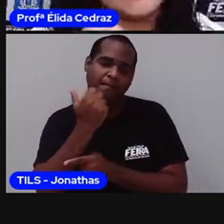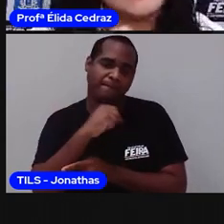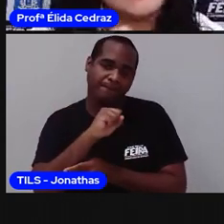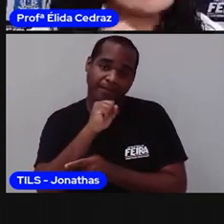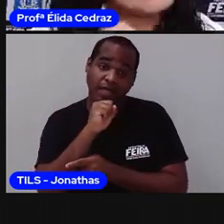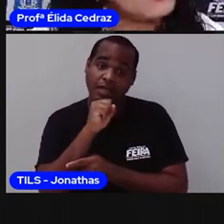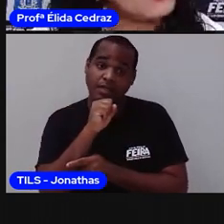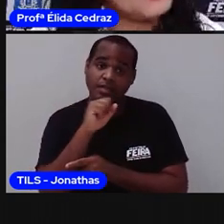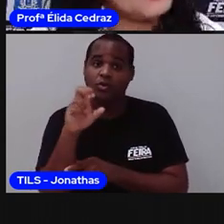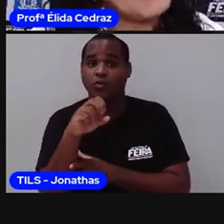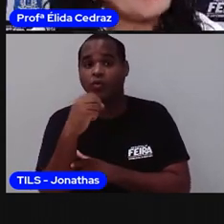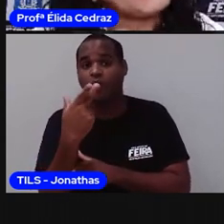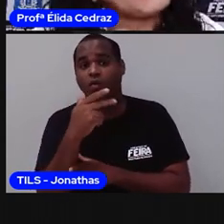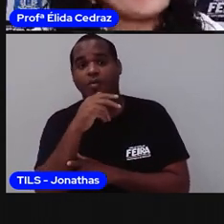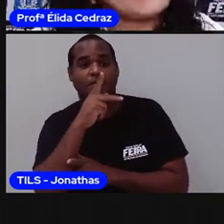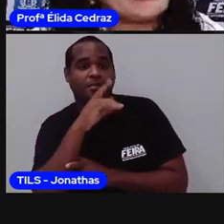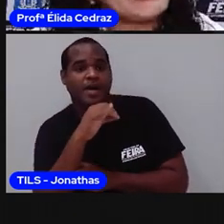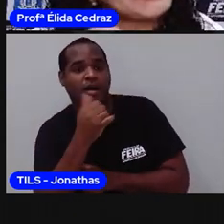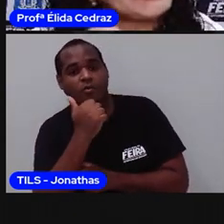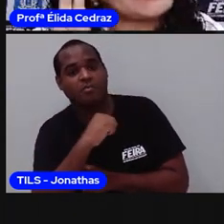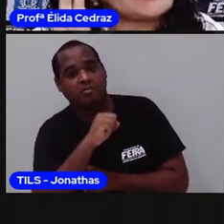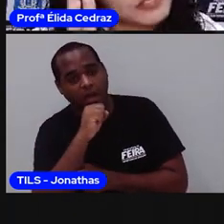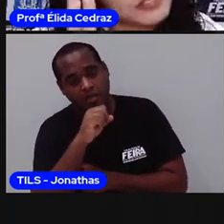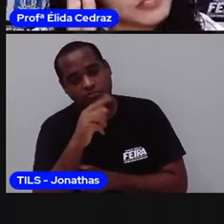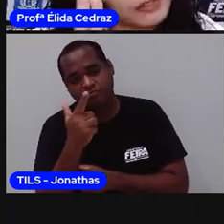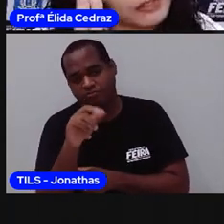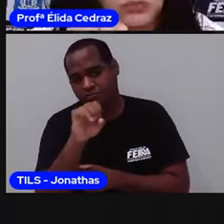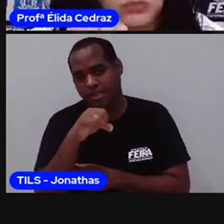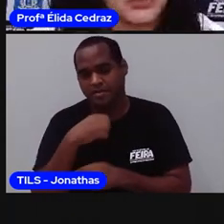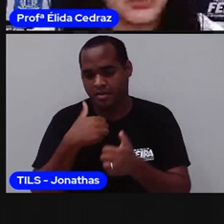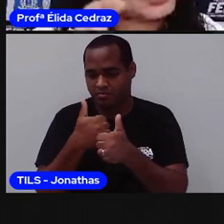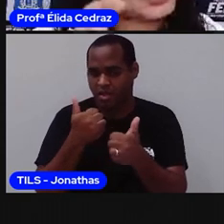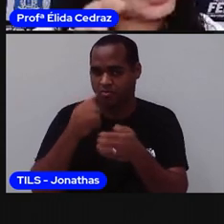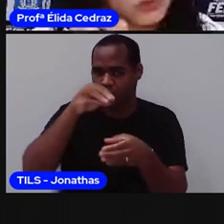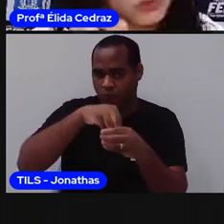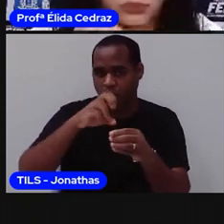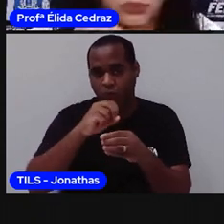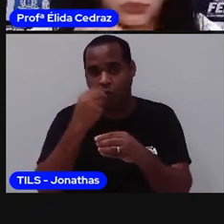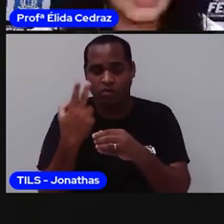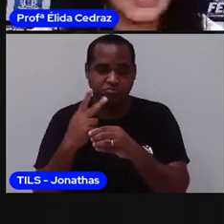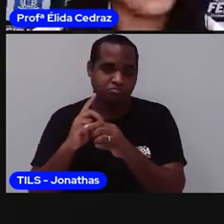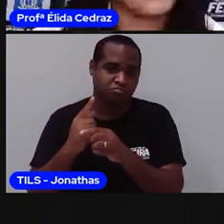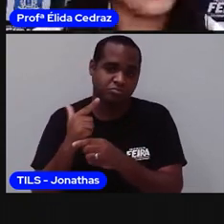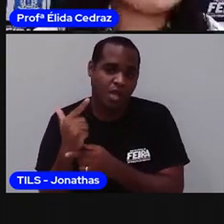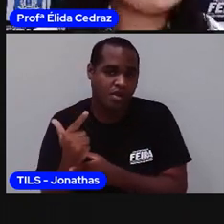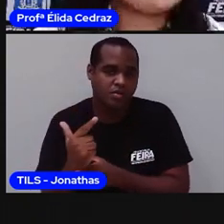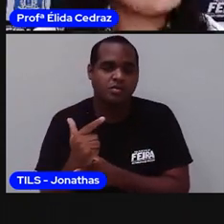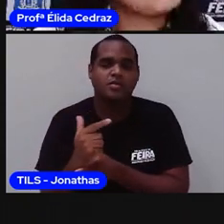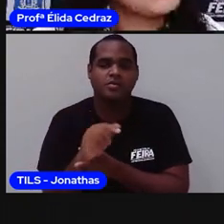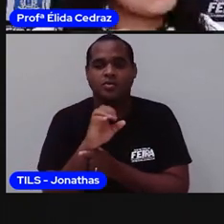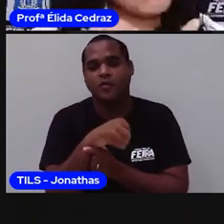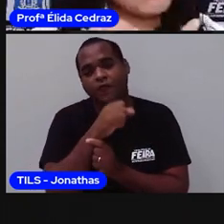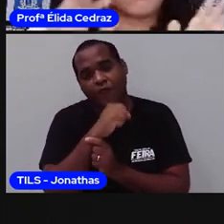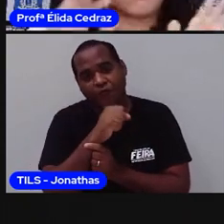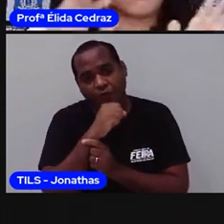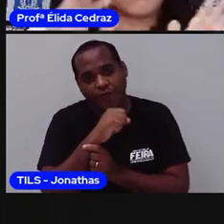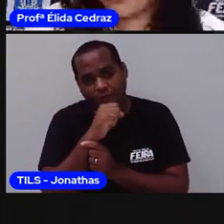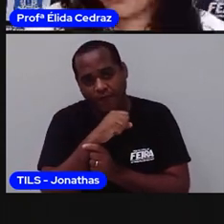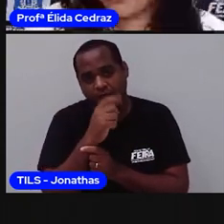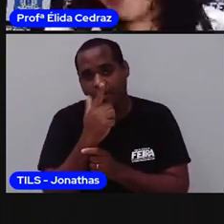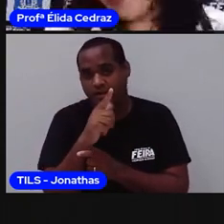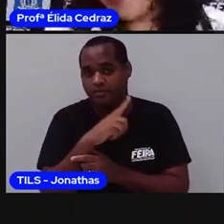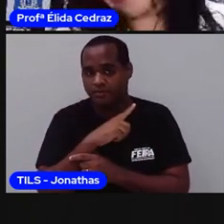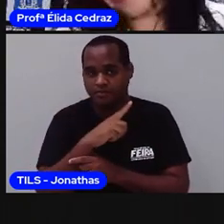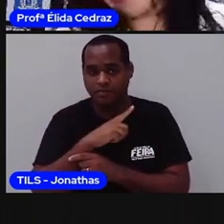mamãe, ou do papai e da mamãe, se você morar com os dois e tiver os dois, o nome do vovô e da vovó. Pra